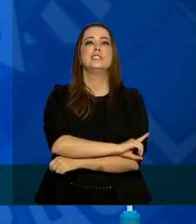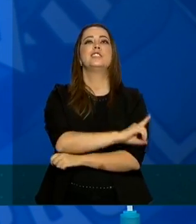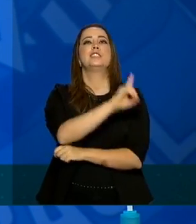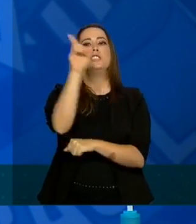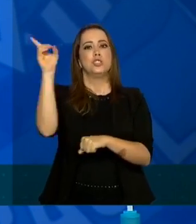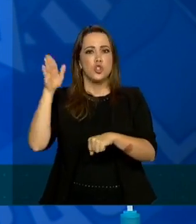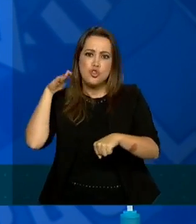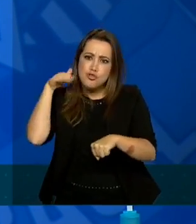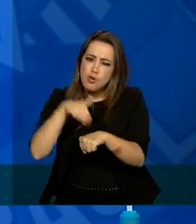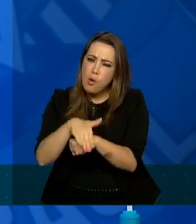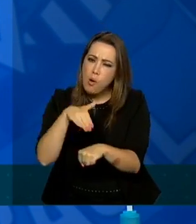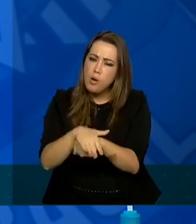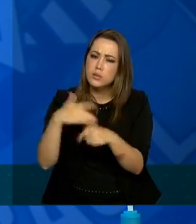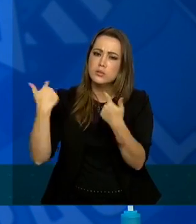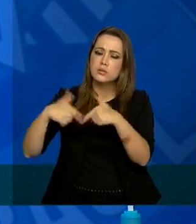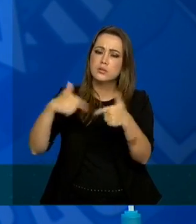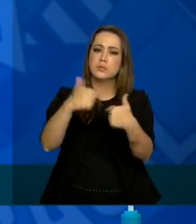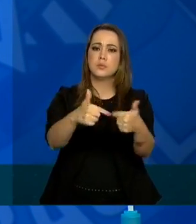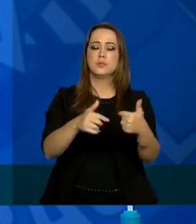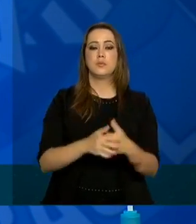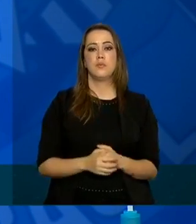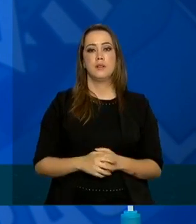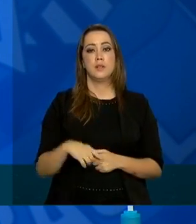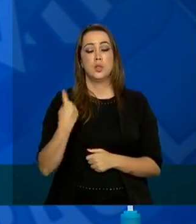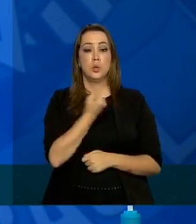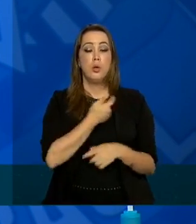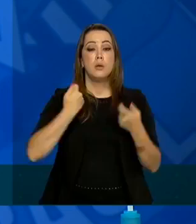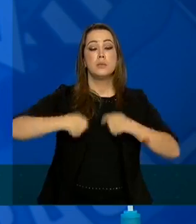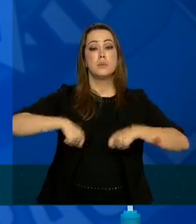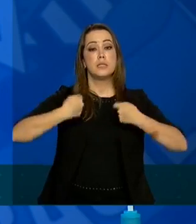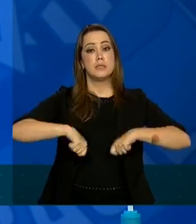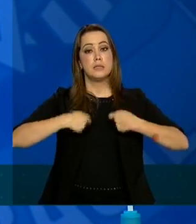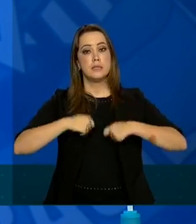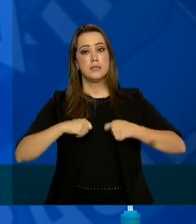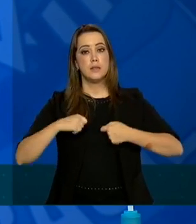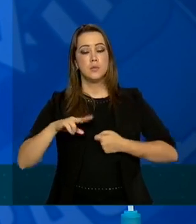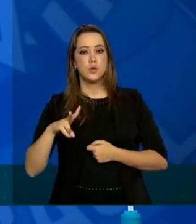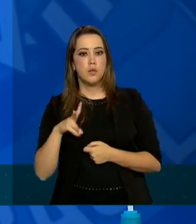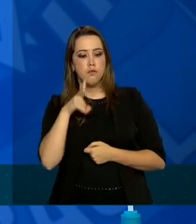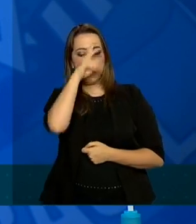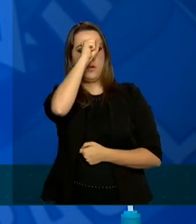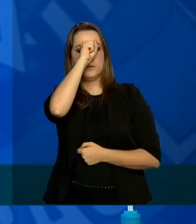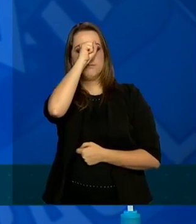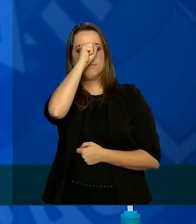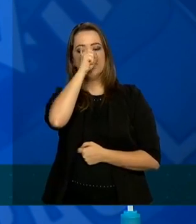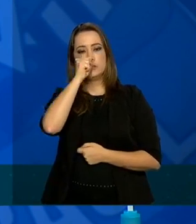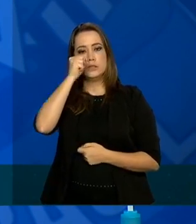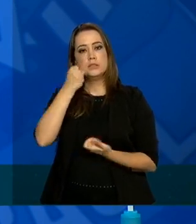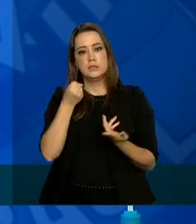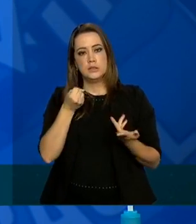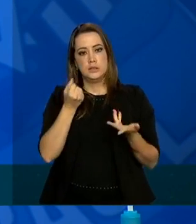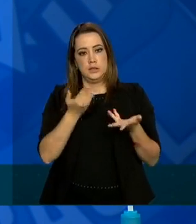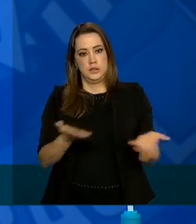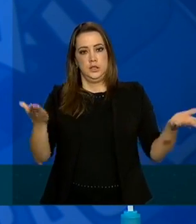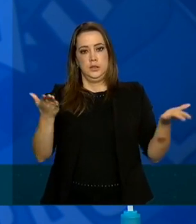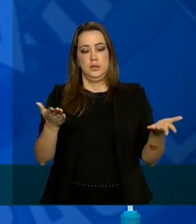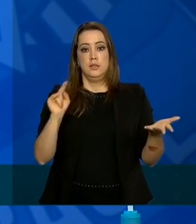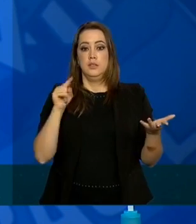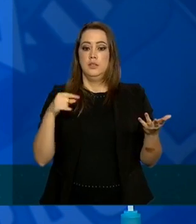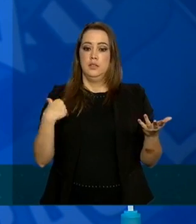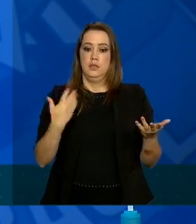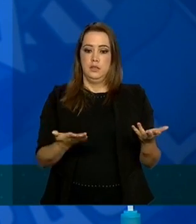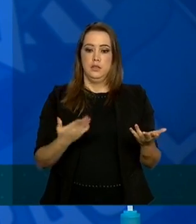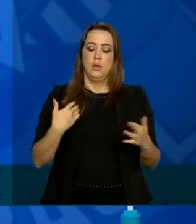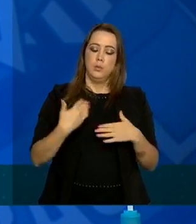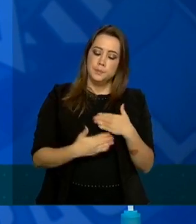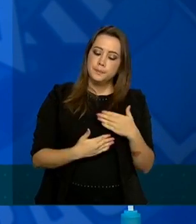e noite nós precisamos nos fortalecer e é isso dessa forma